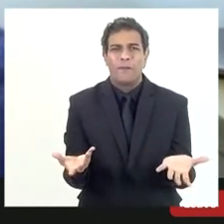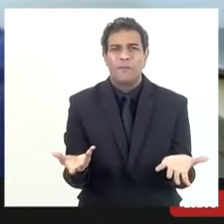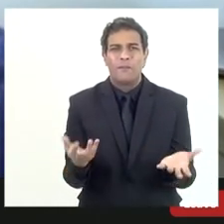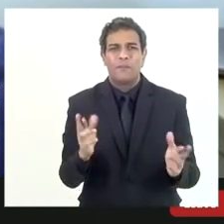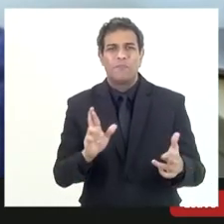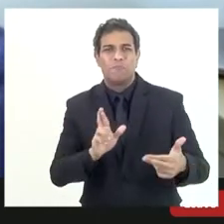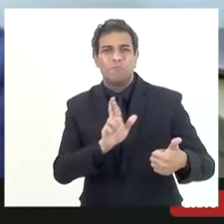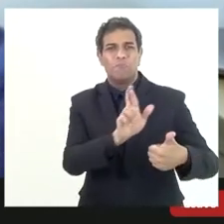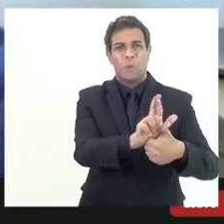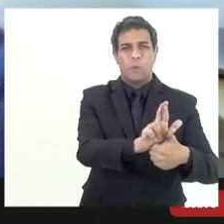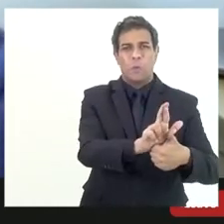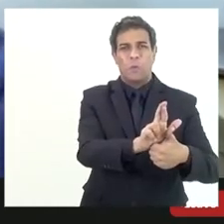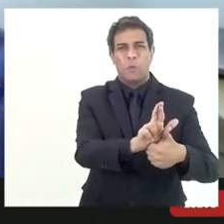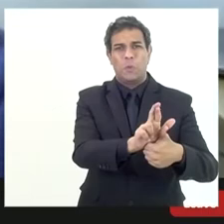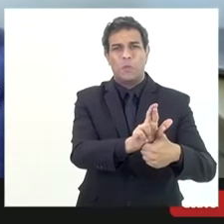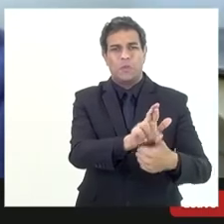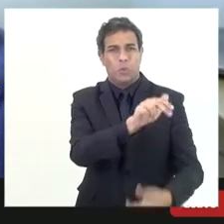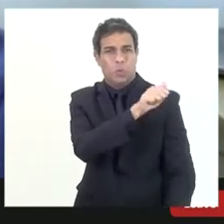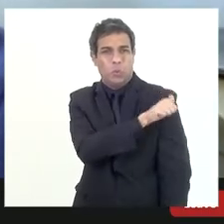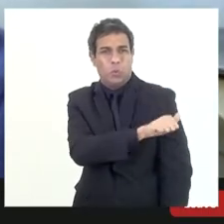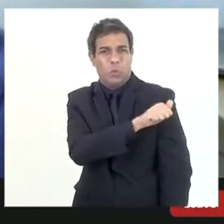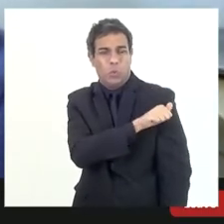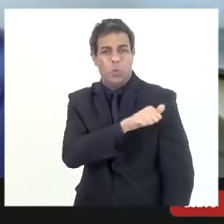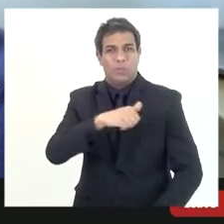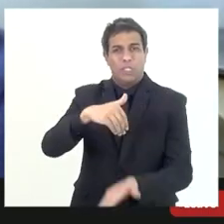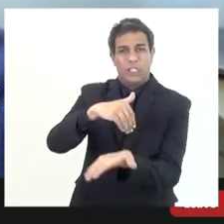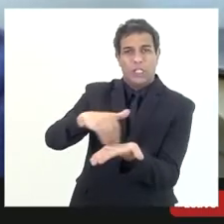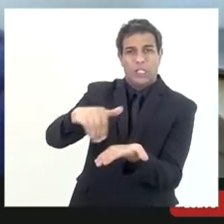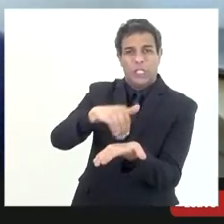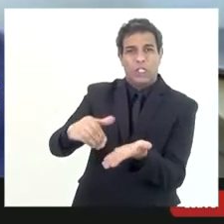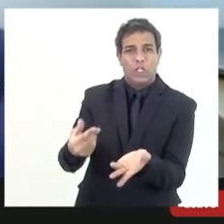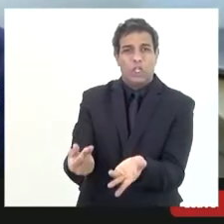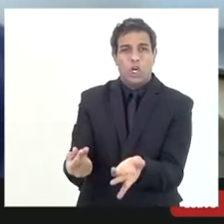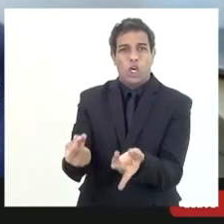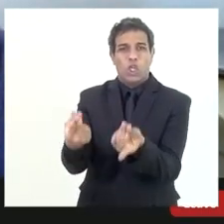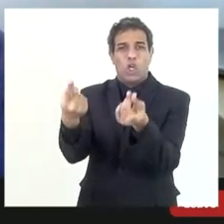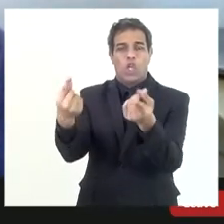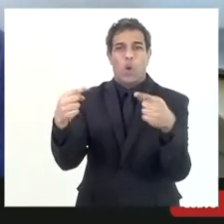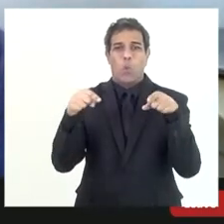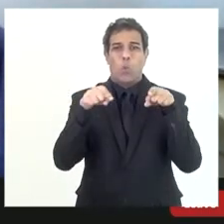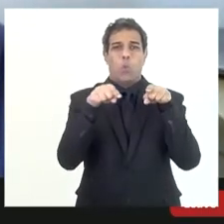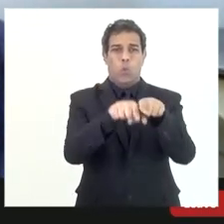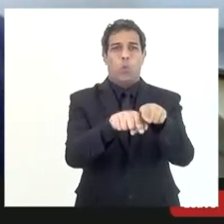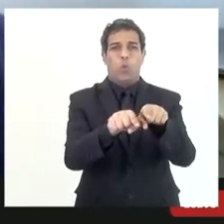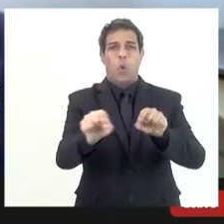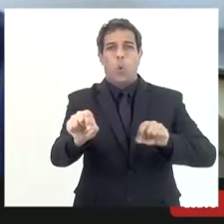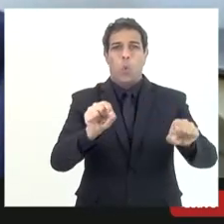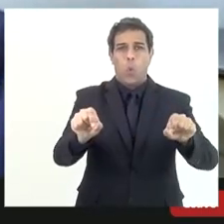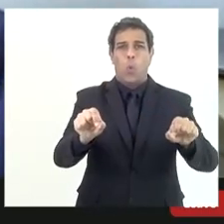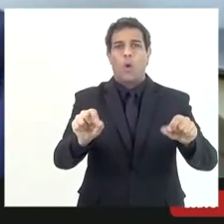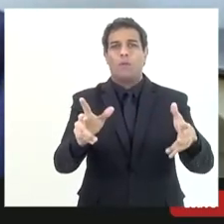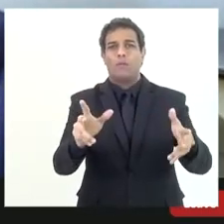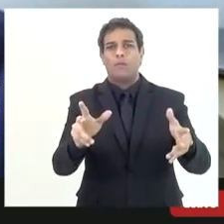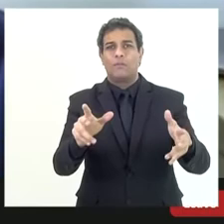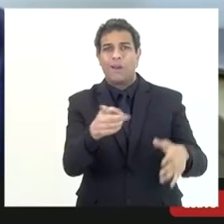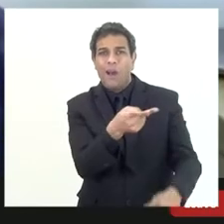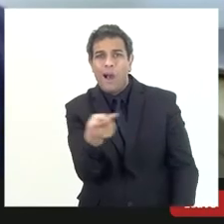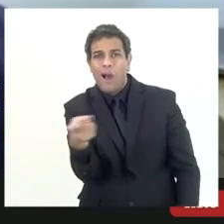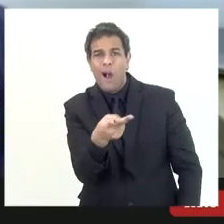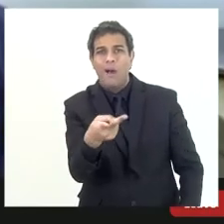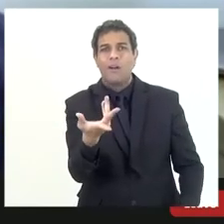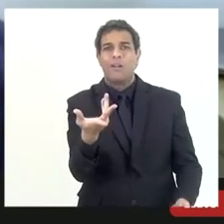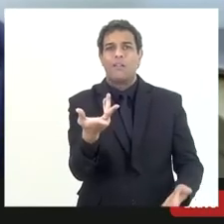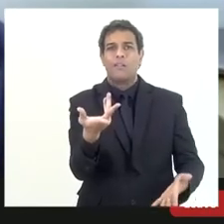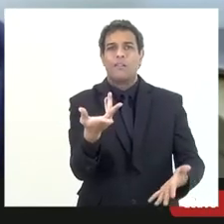e a fazenda um trabalho conjunto não regulamentam